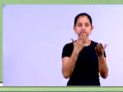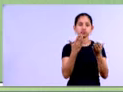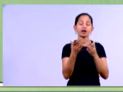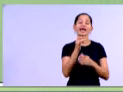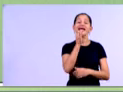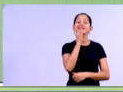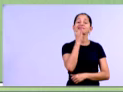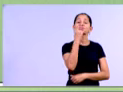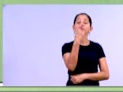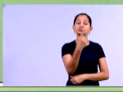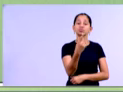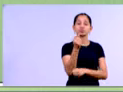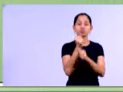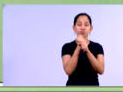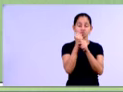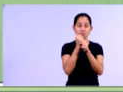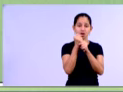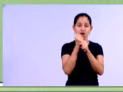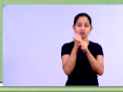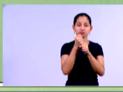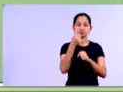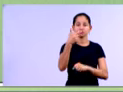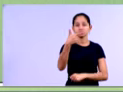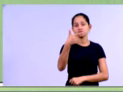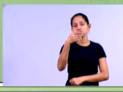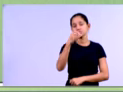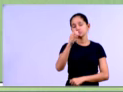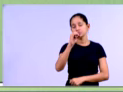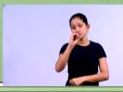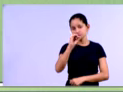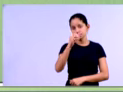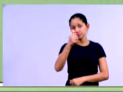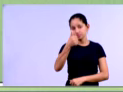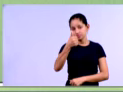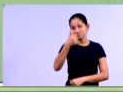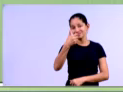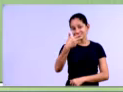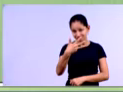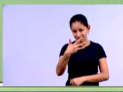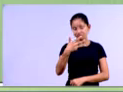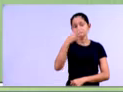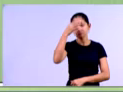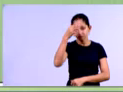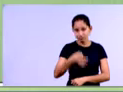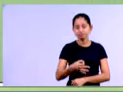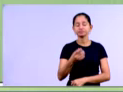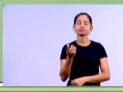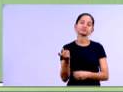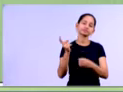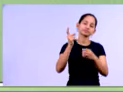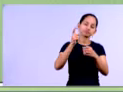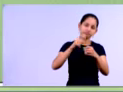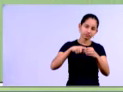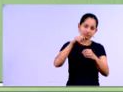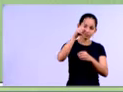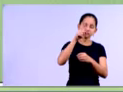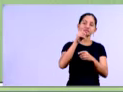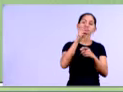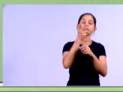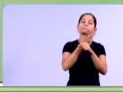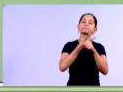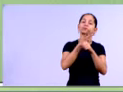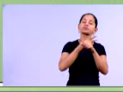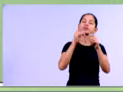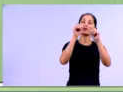exemplo, né, que nós temos aí. Então, o lucro líquido de 2013, né, nós vamos vir aqui na DRE e